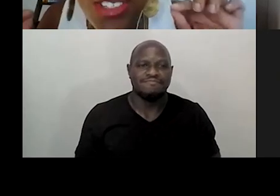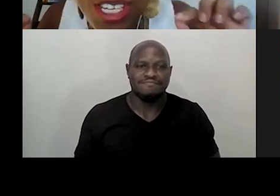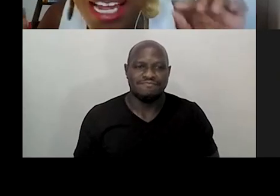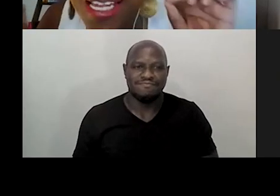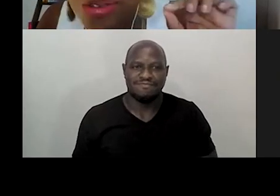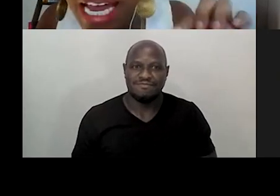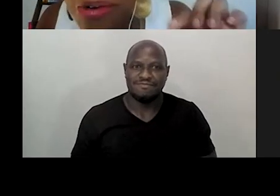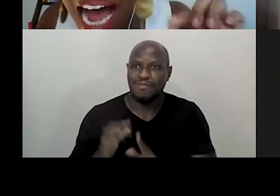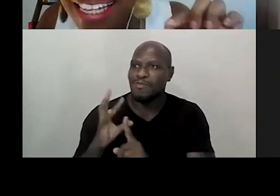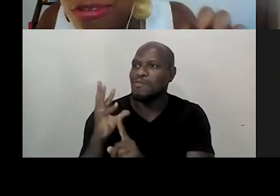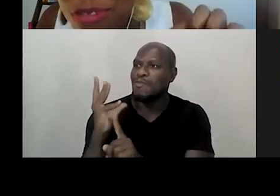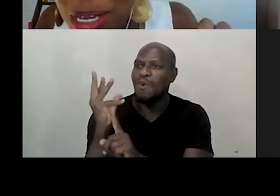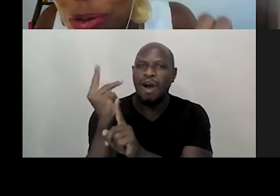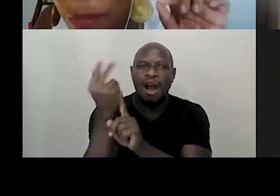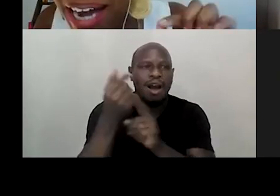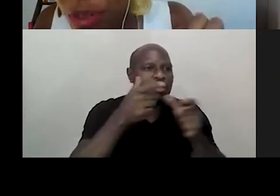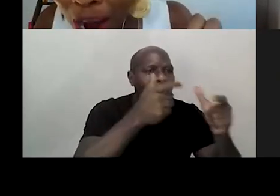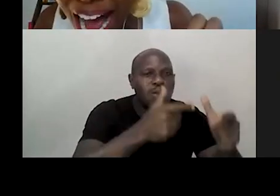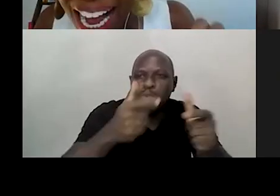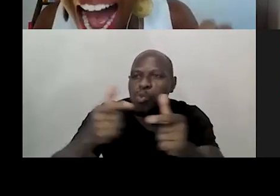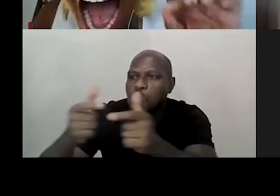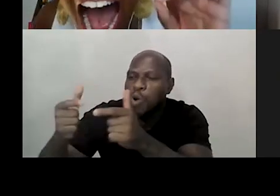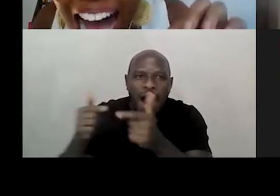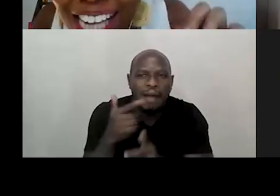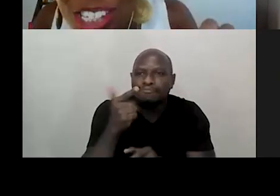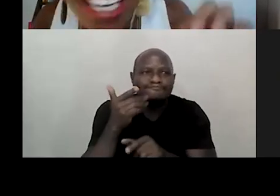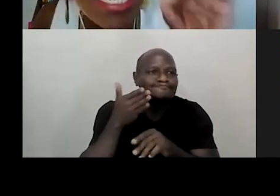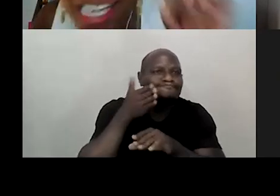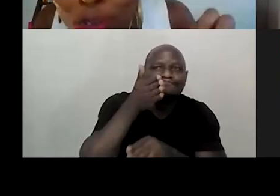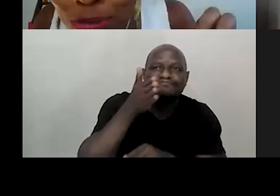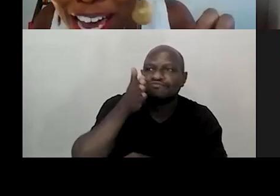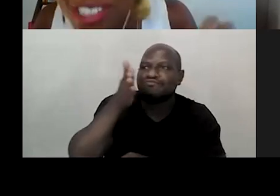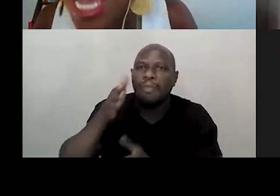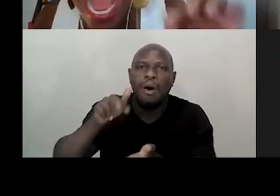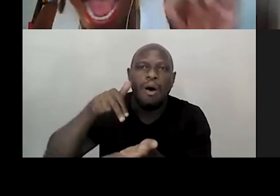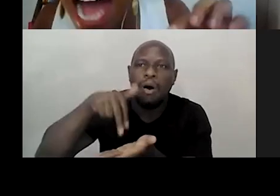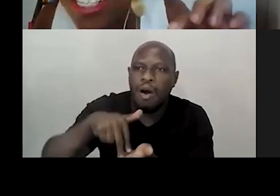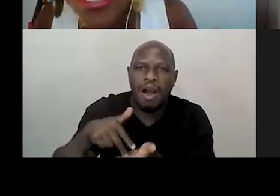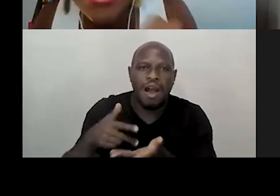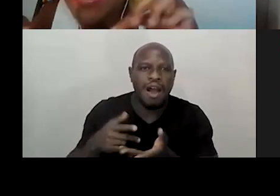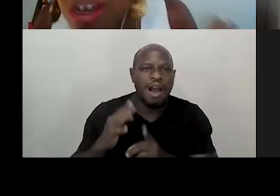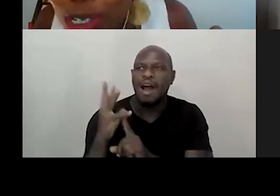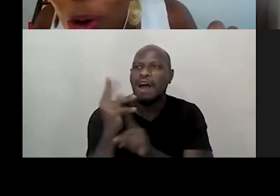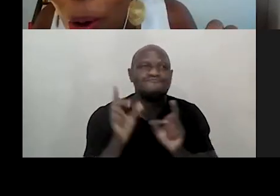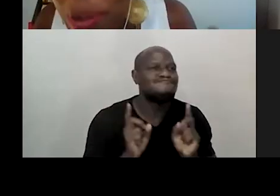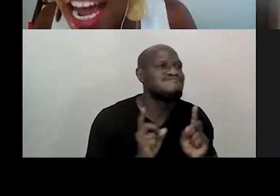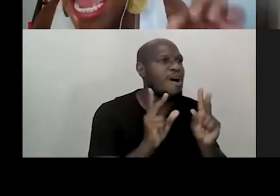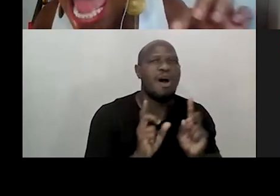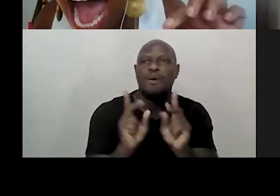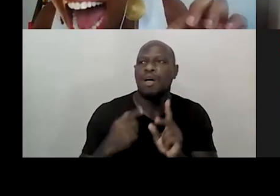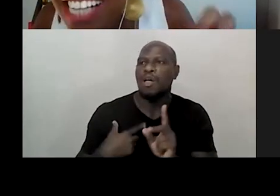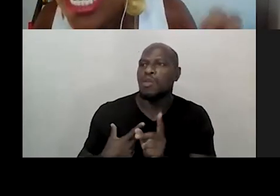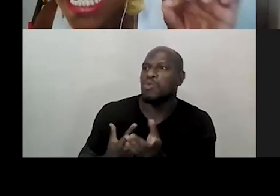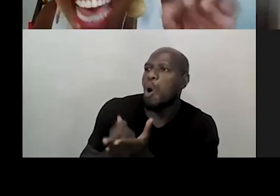O artista não tem lugar definido para atuar. Arte que não se vende, arte que não se compra,